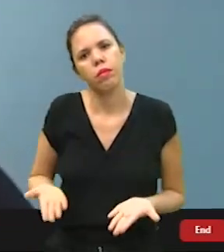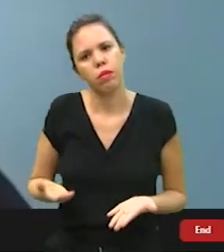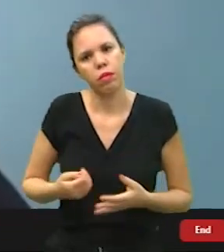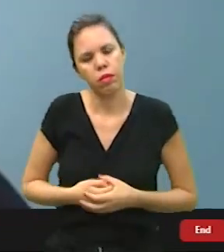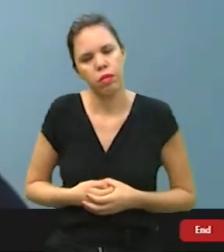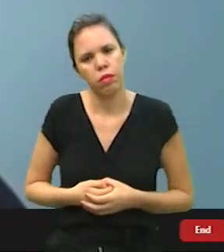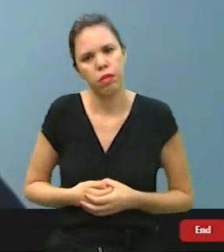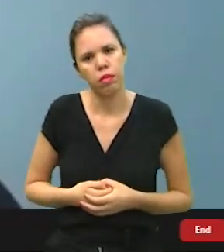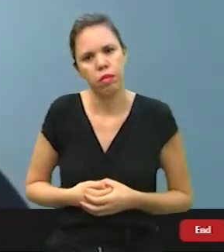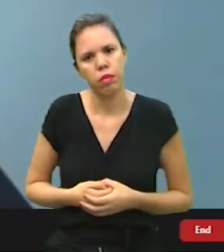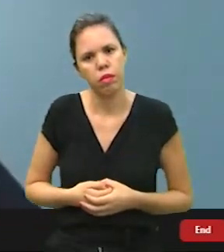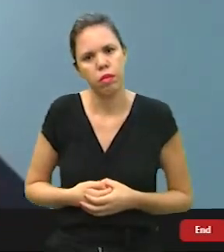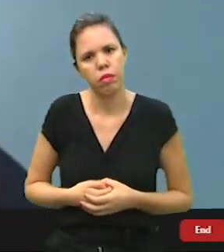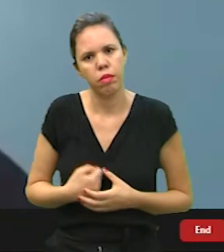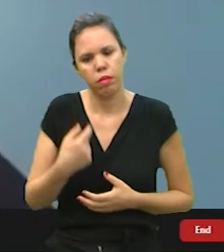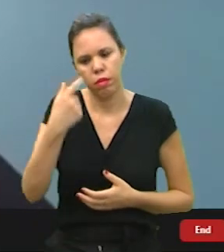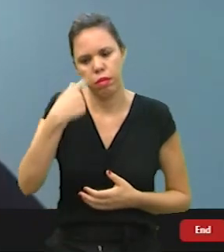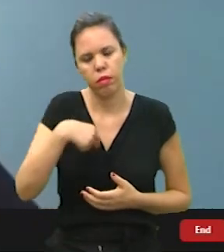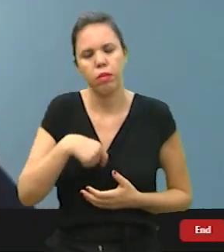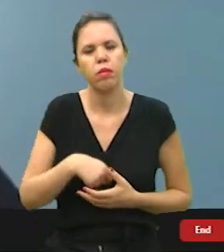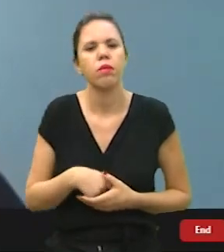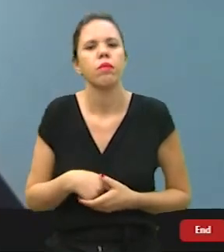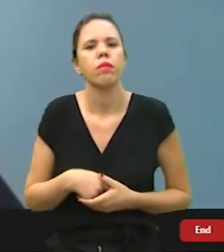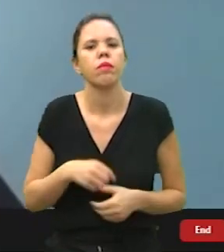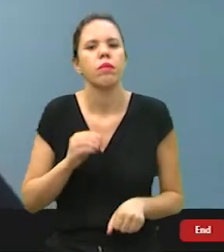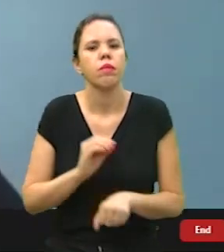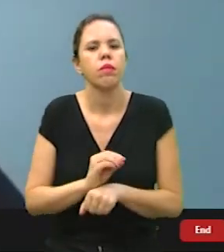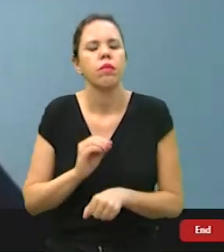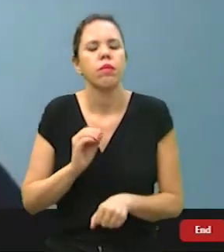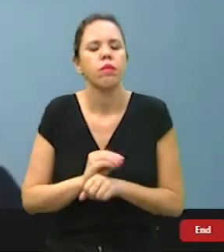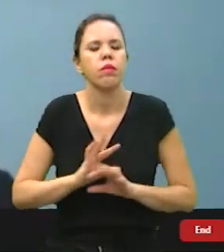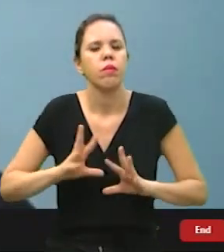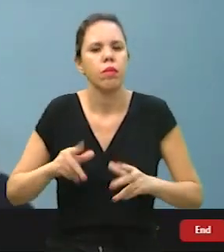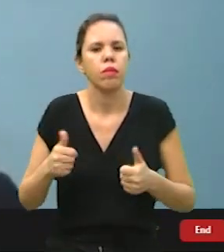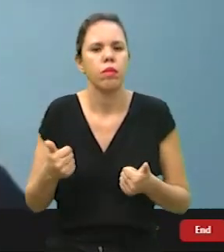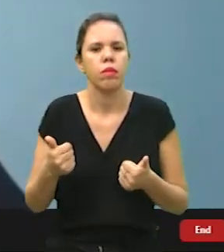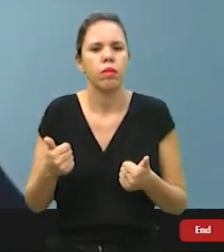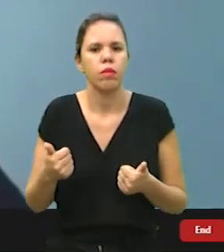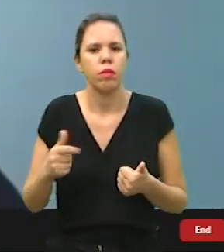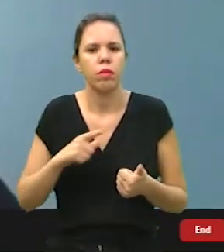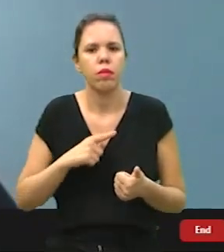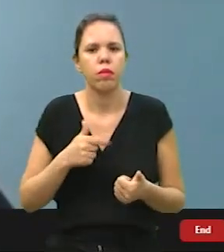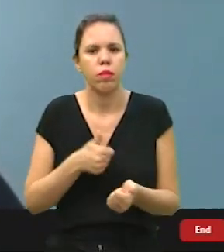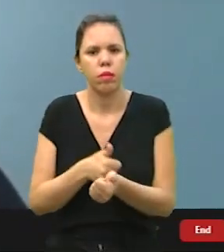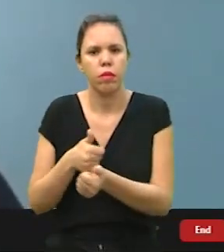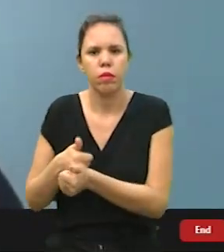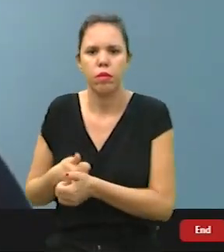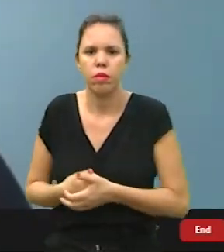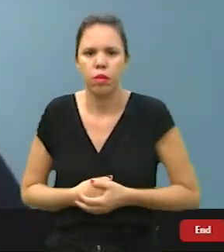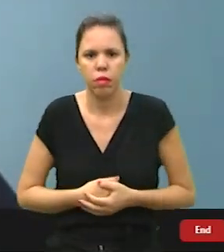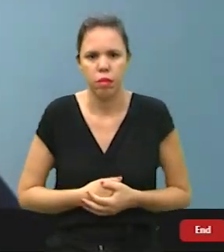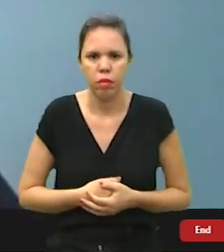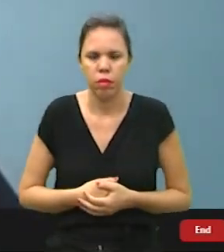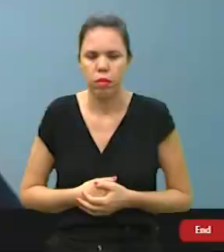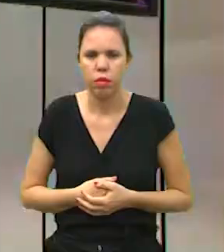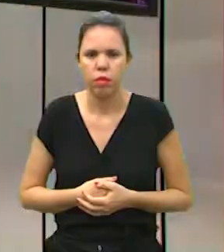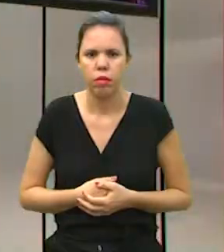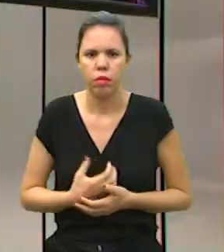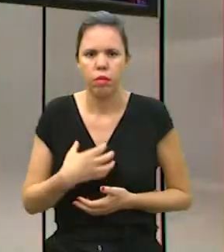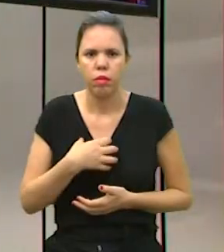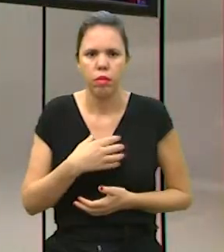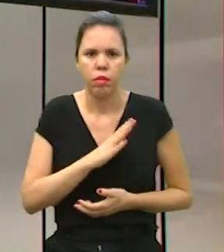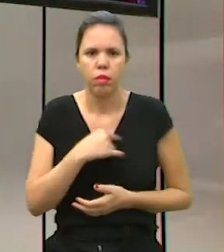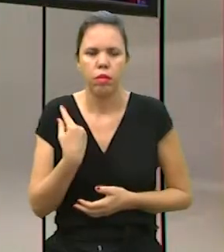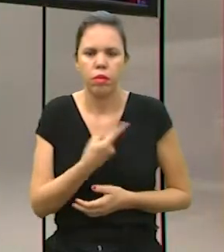de uma forma que eu preserve tudo de bom que tem ao meu redor. É, no